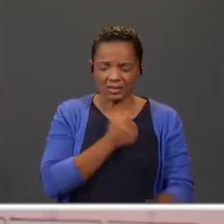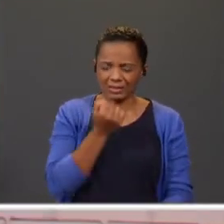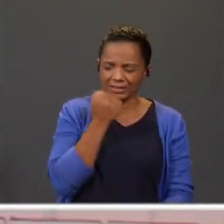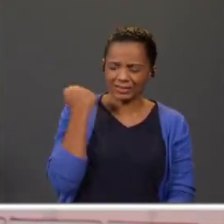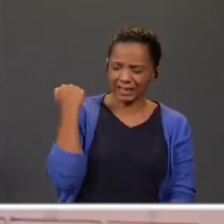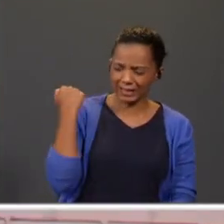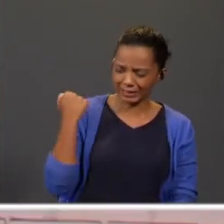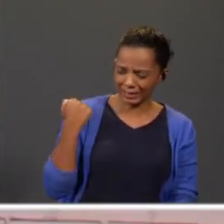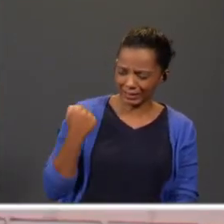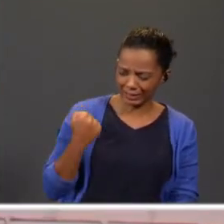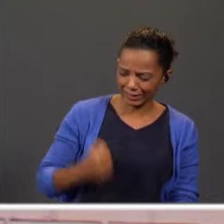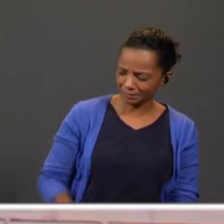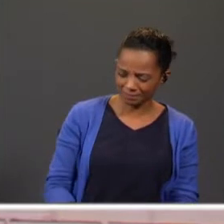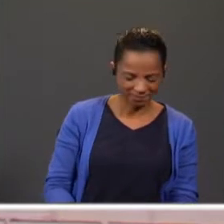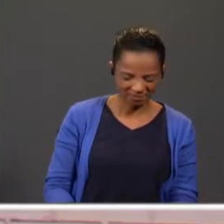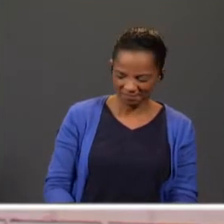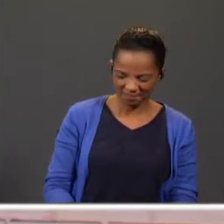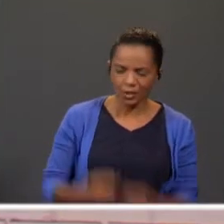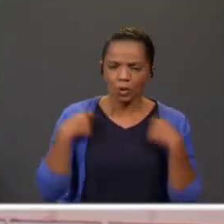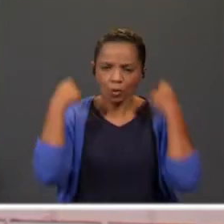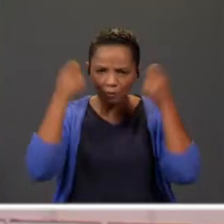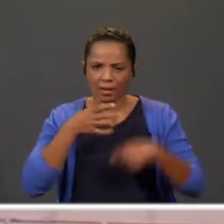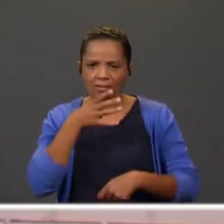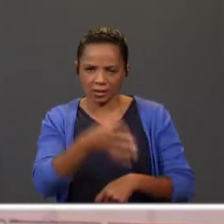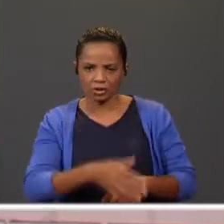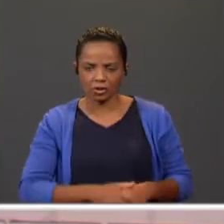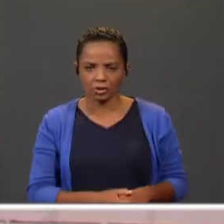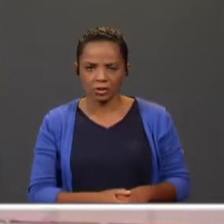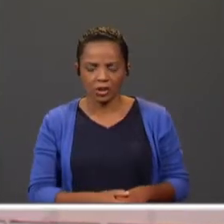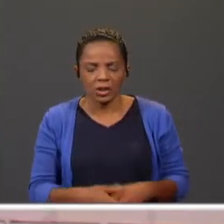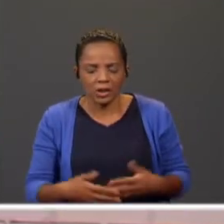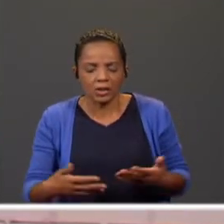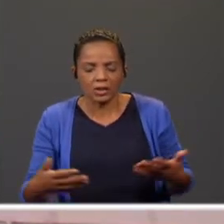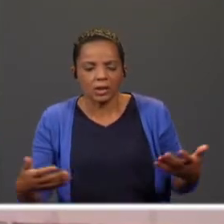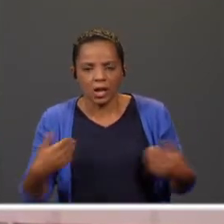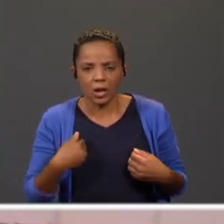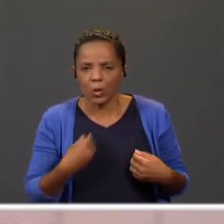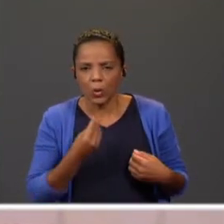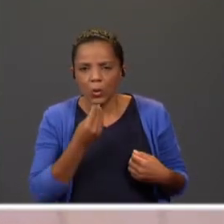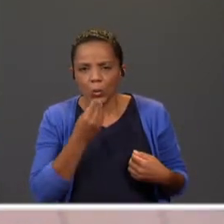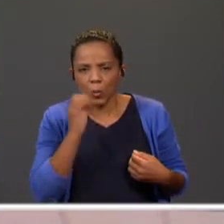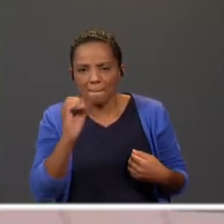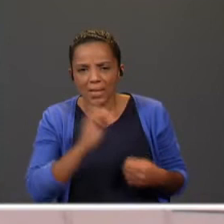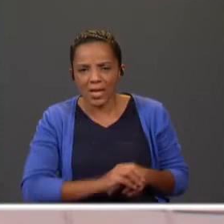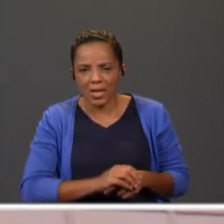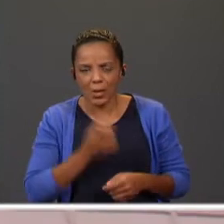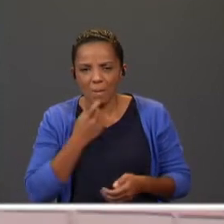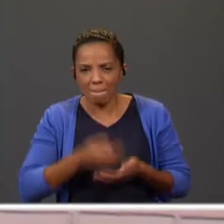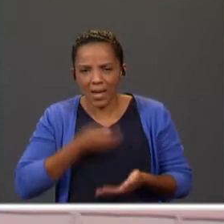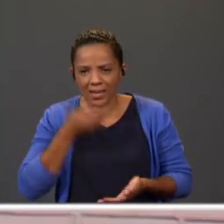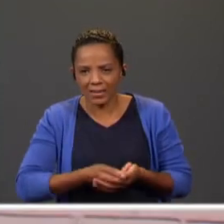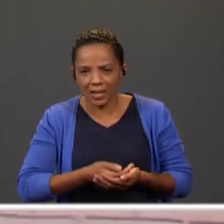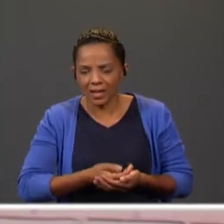e daquela lembrança. E diz o frado Então, nunca comeram caldo de pedra?